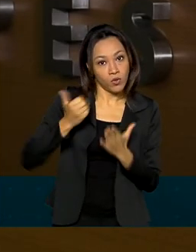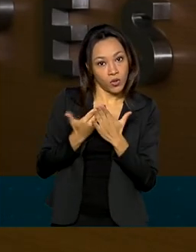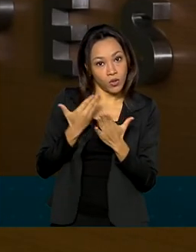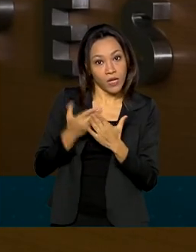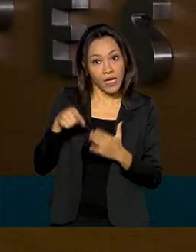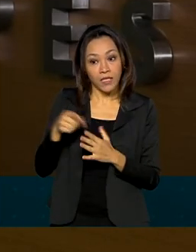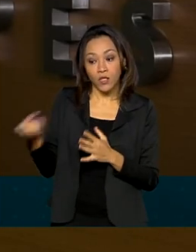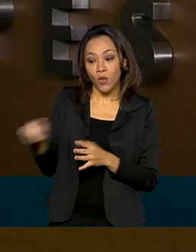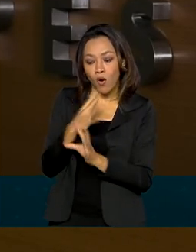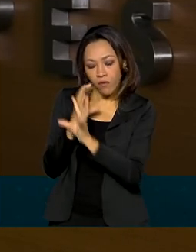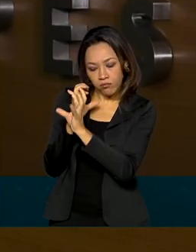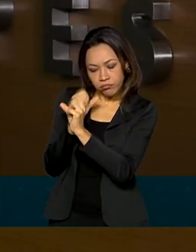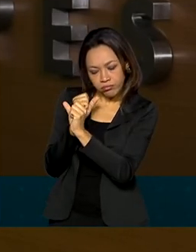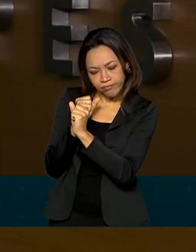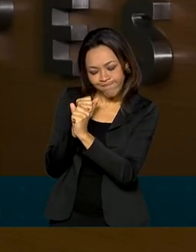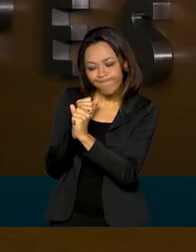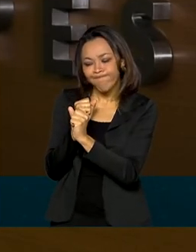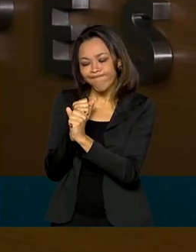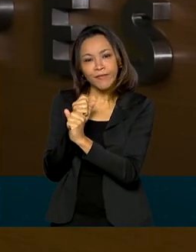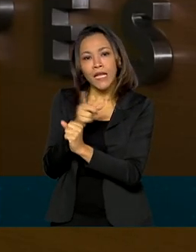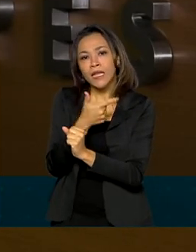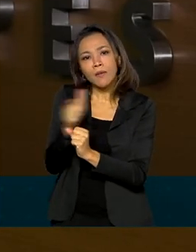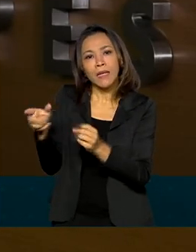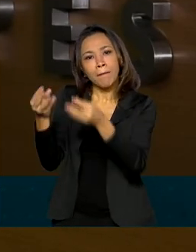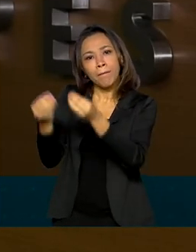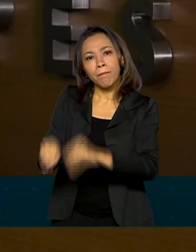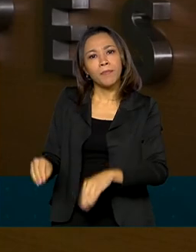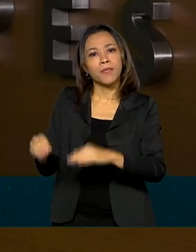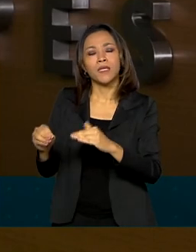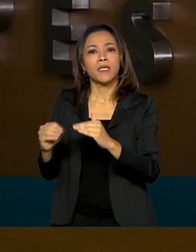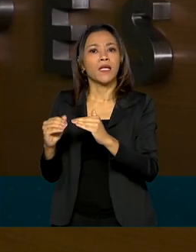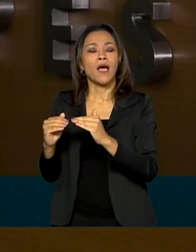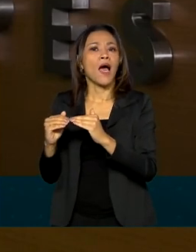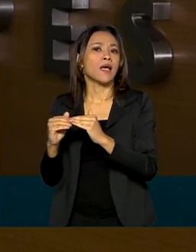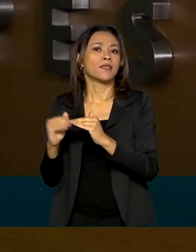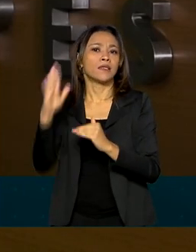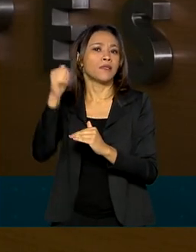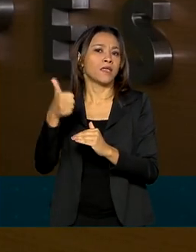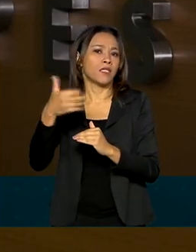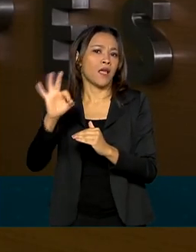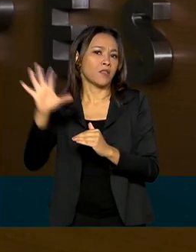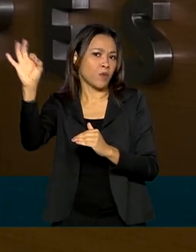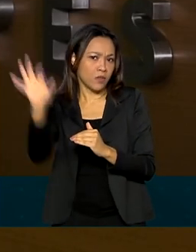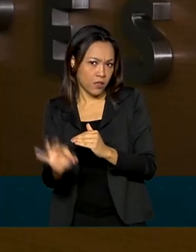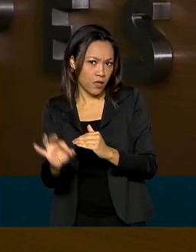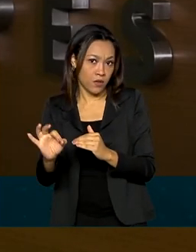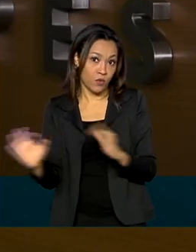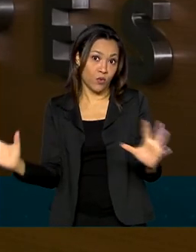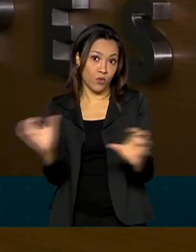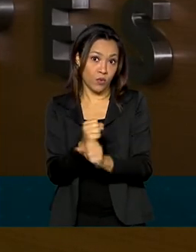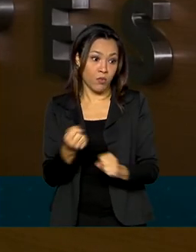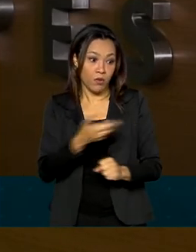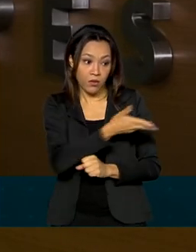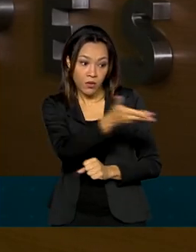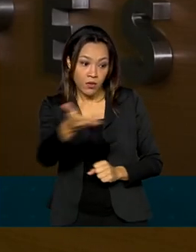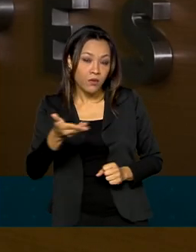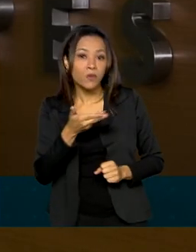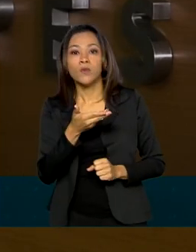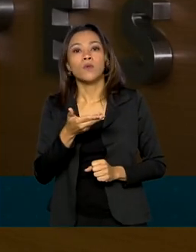novo cálculo não pode implicar em perdas superiores a 10% no número total de benefícios